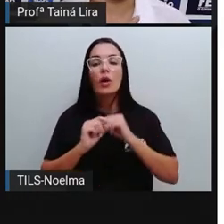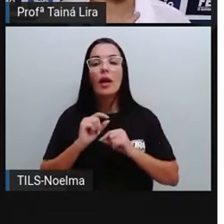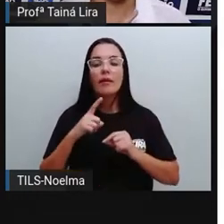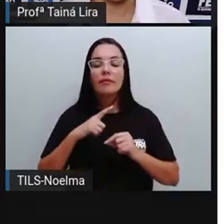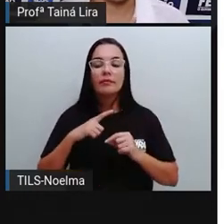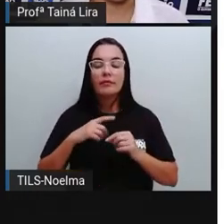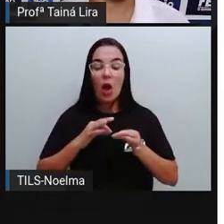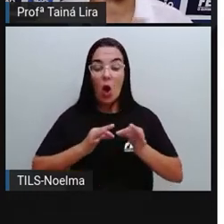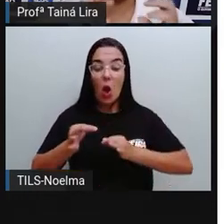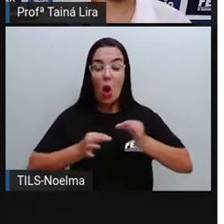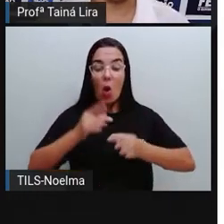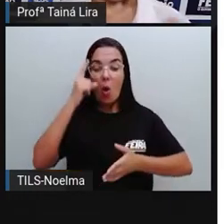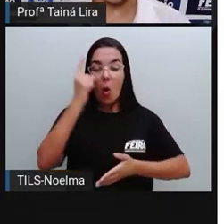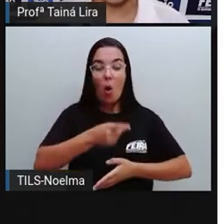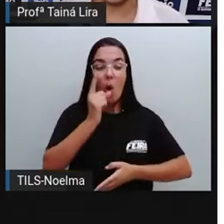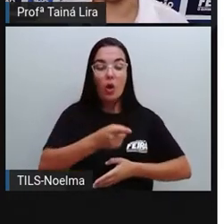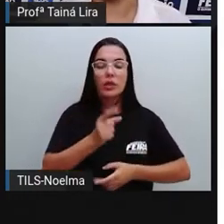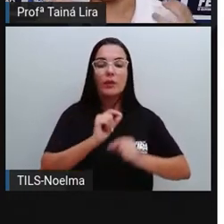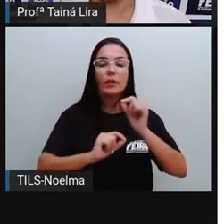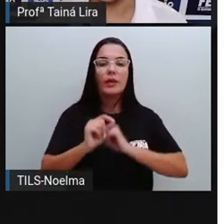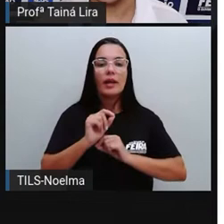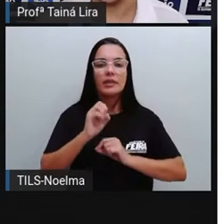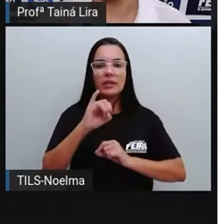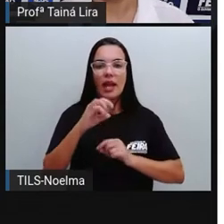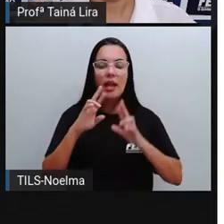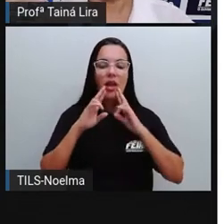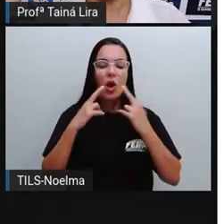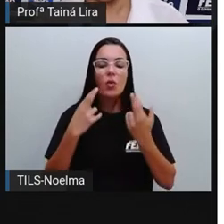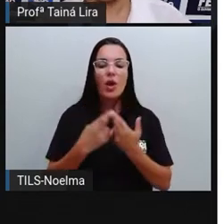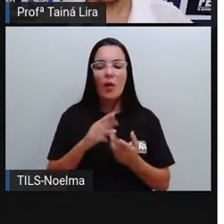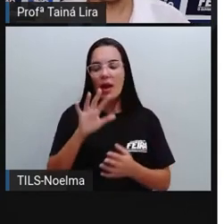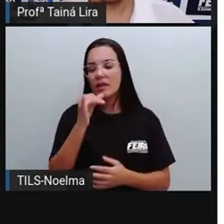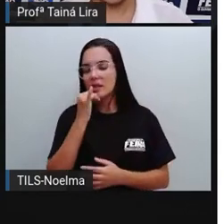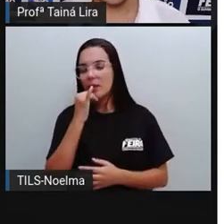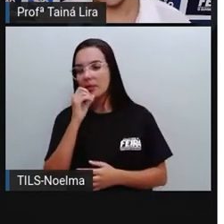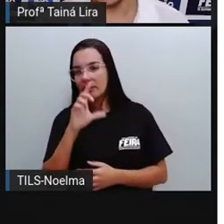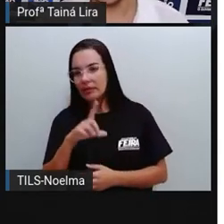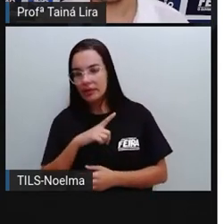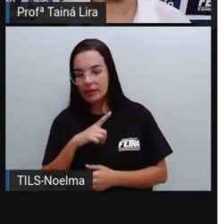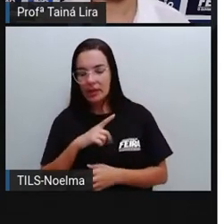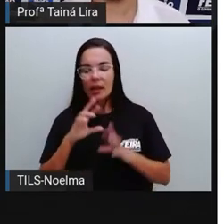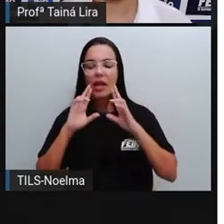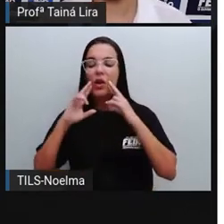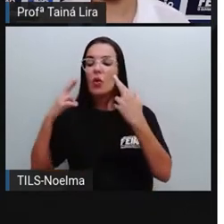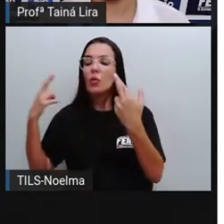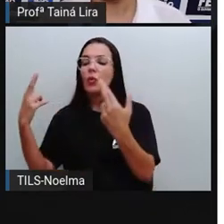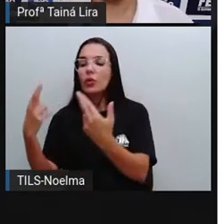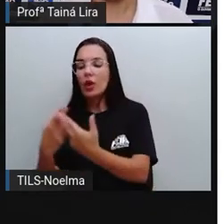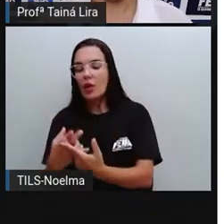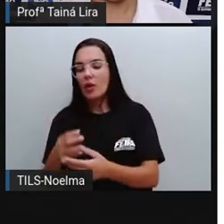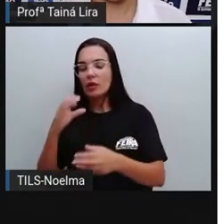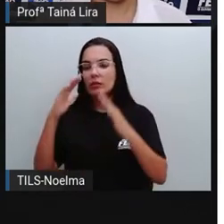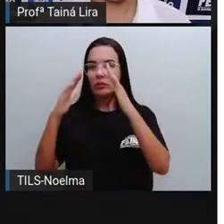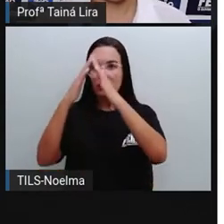colocar ordem nas sessões. Então, por exemplo, quando tem sessão na Câmara, por exemplo, pra